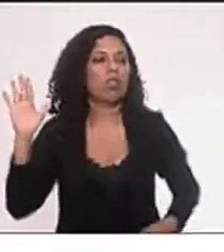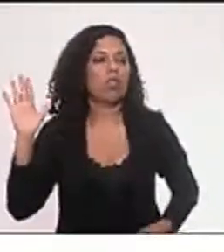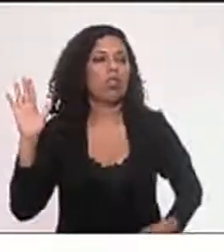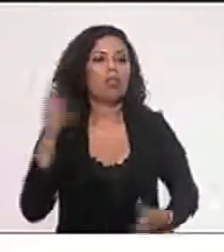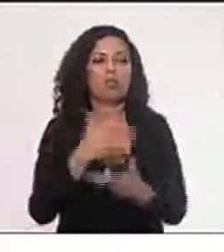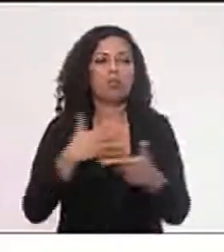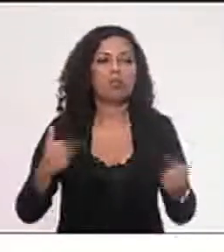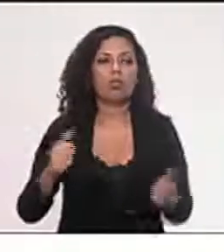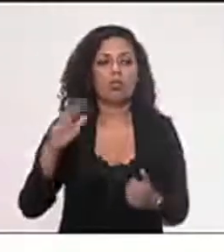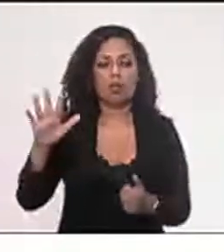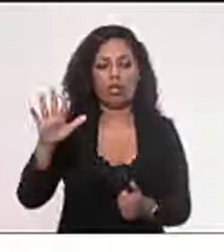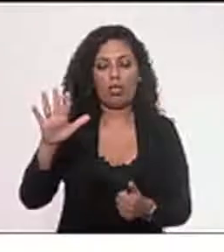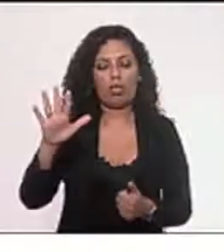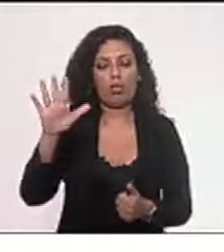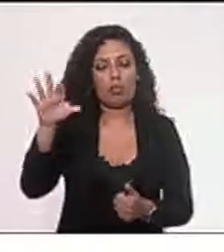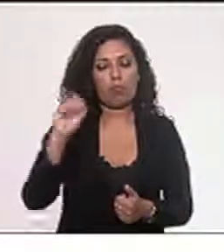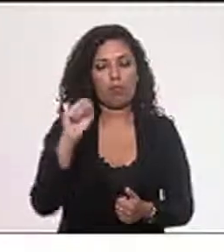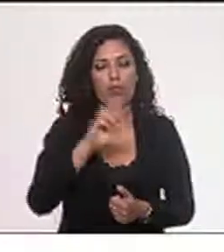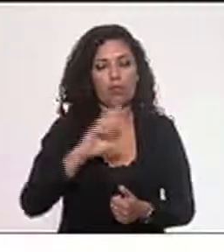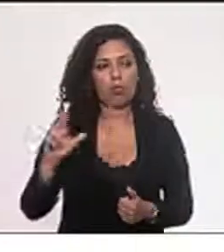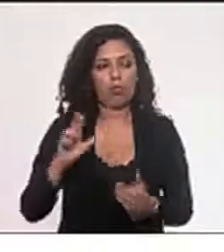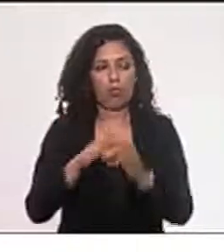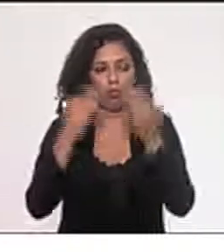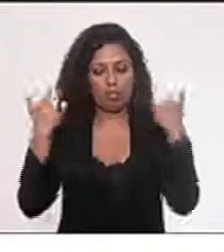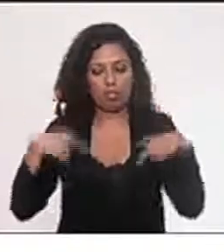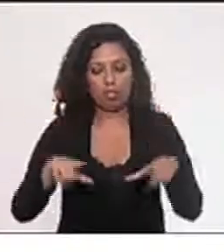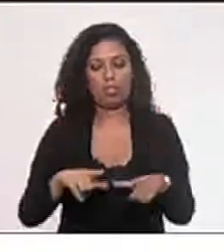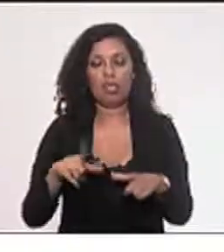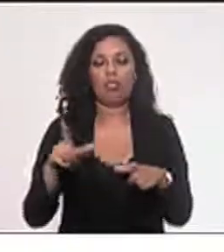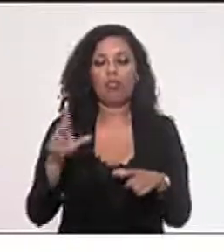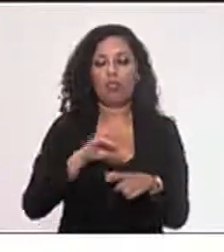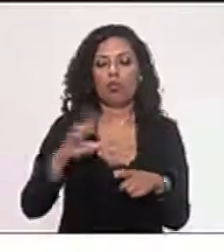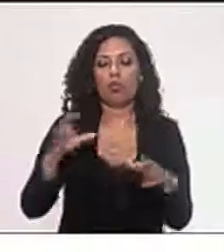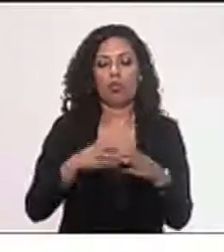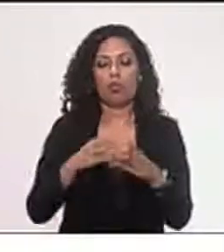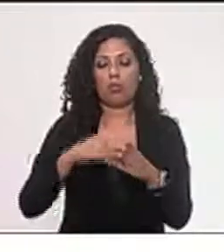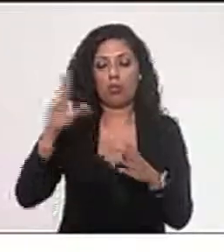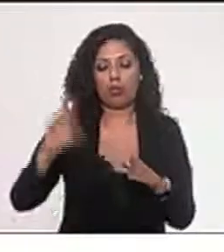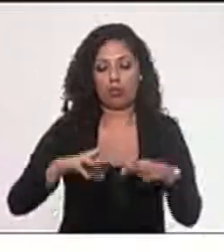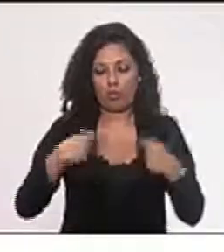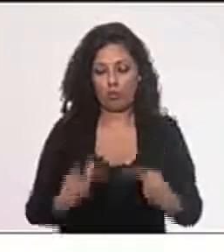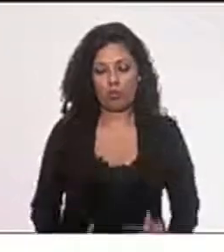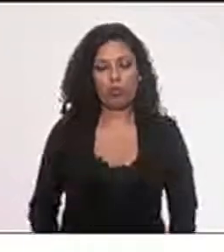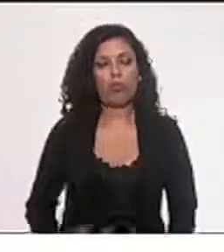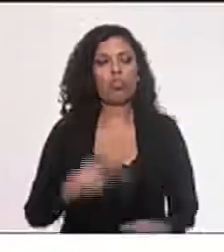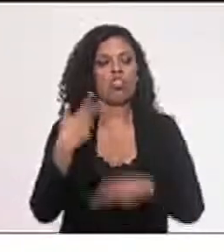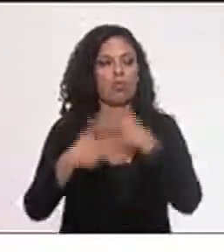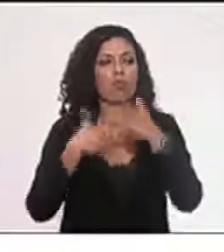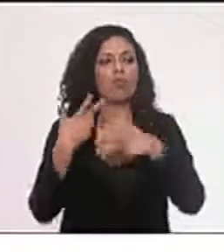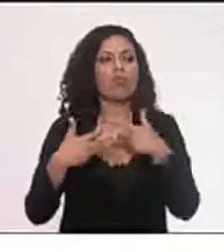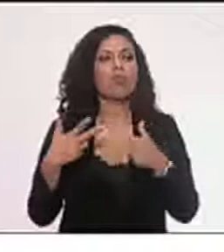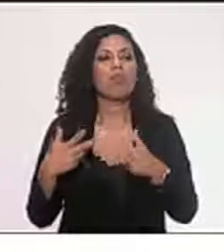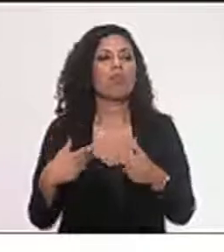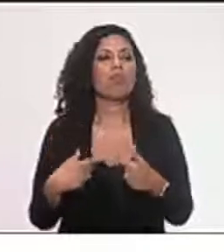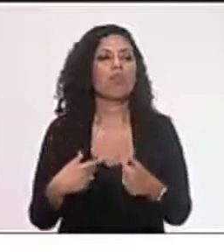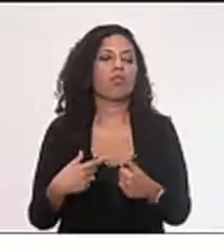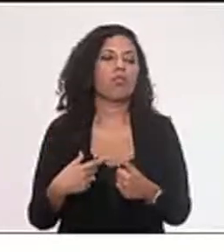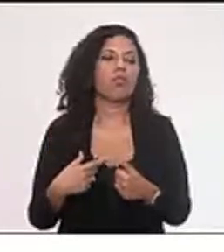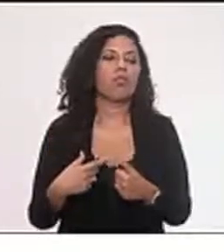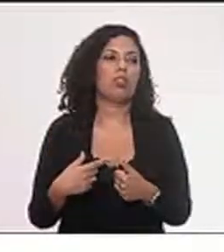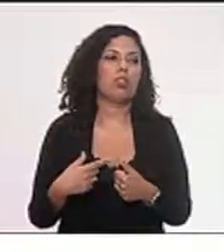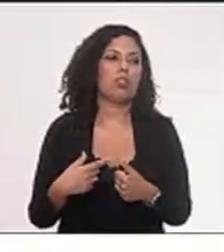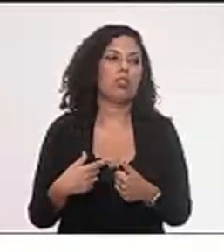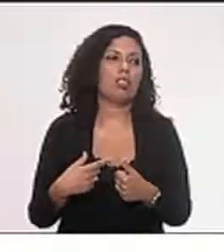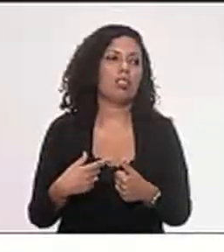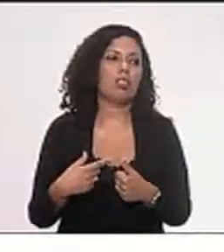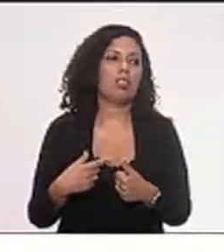tudo o quer. Agora, não pode usar a comissão e assinando pela comissão, porque botar o logo do gabinete, demora, mas botar